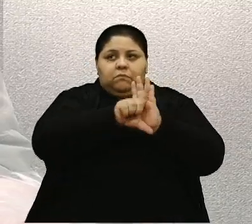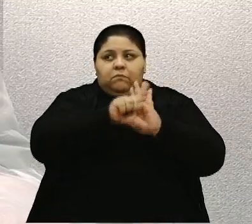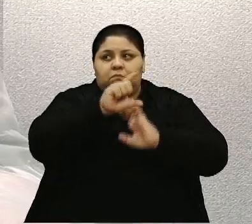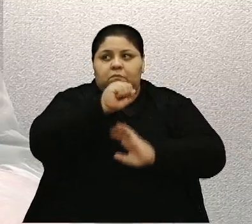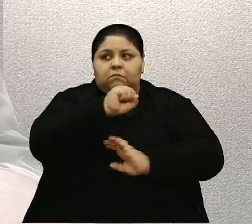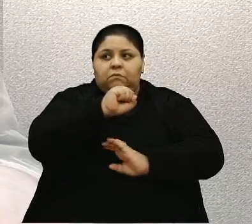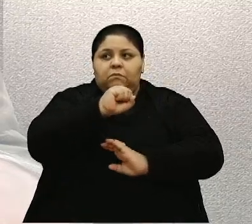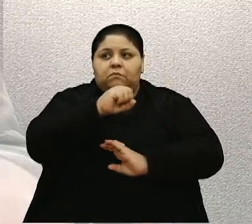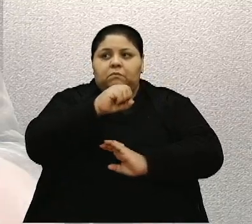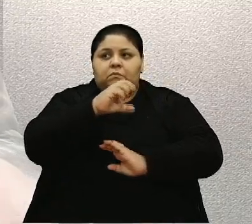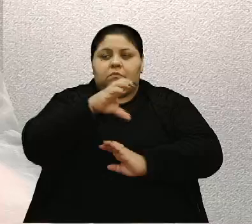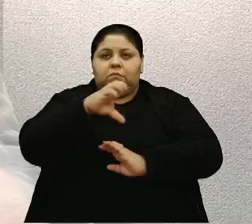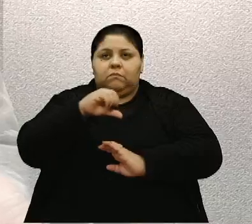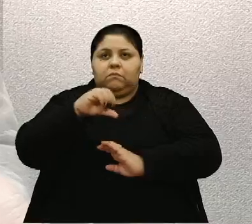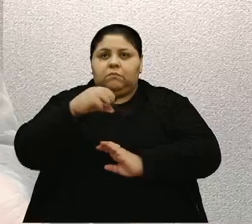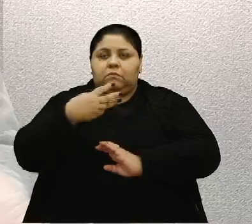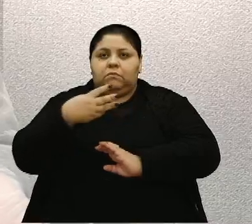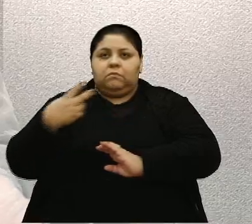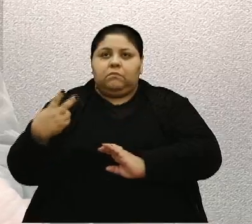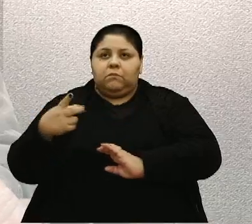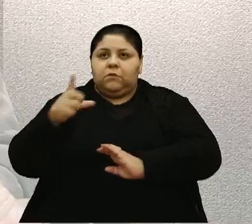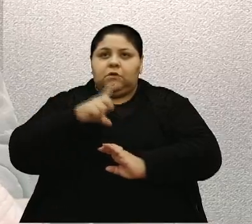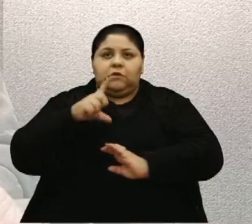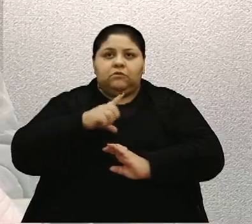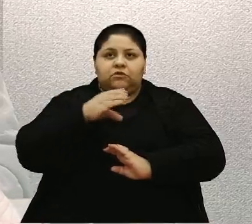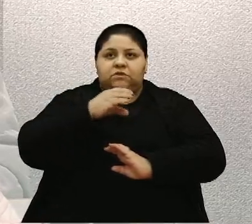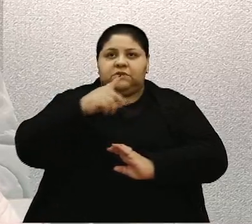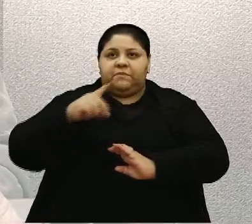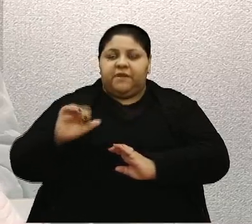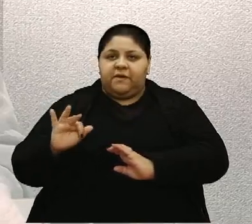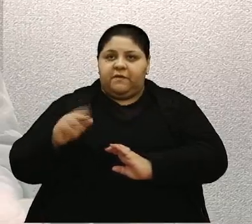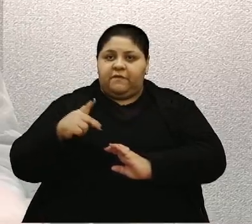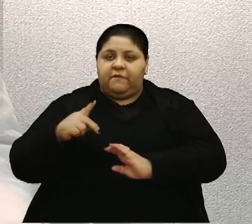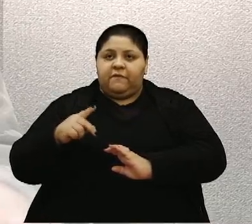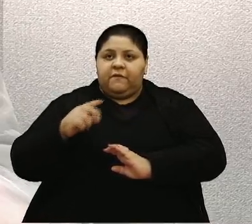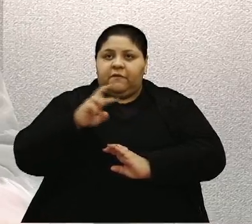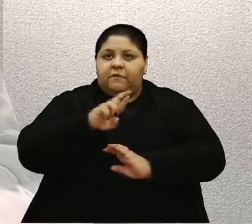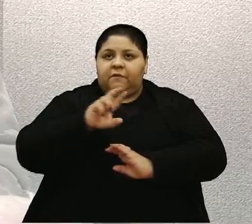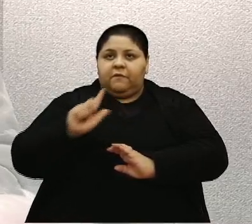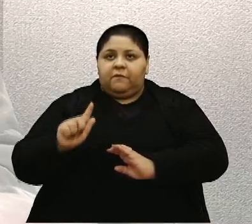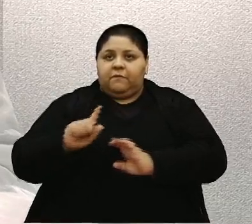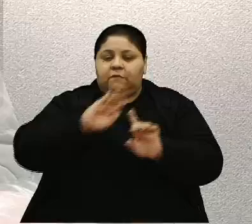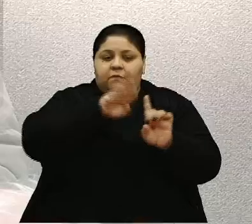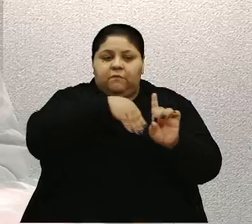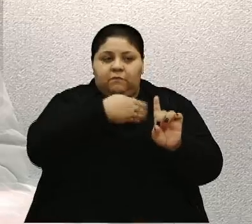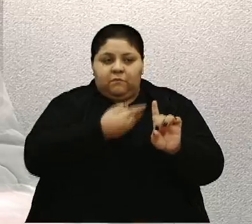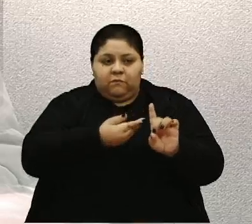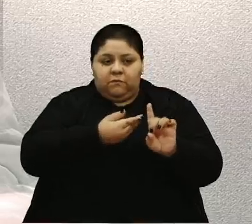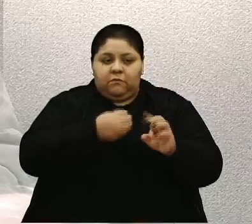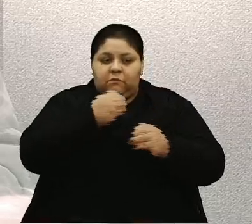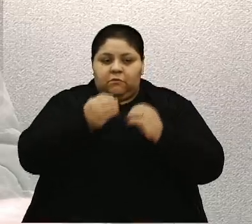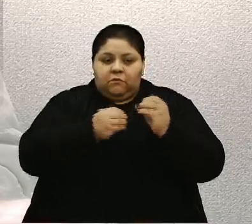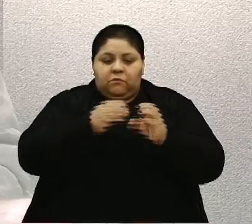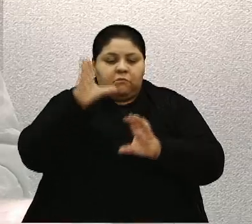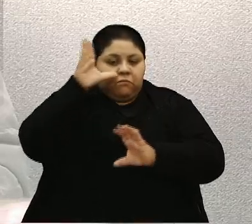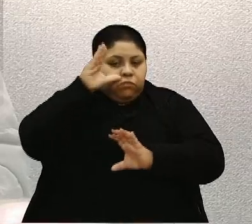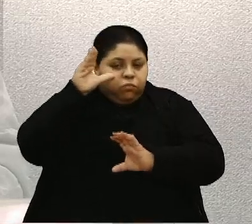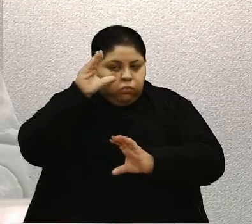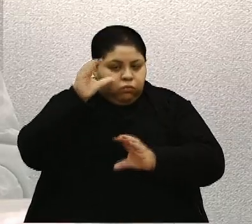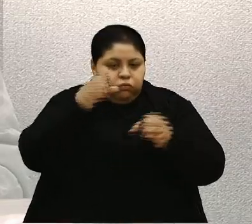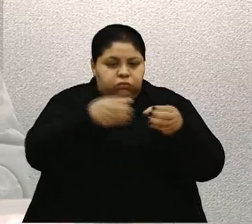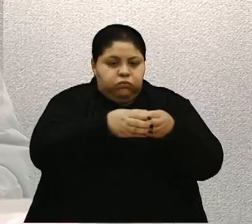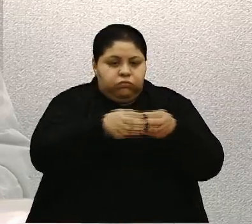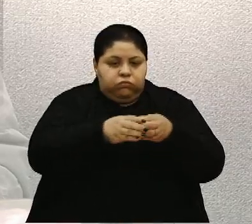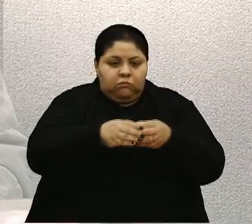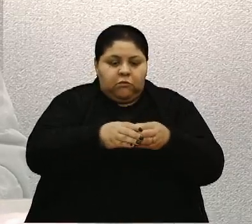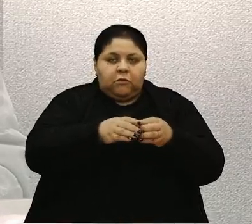devido à não existência de CPF e RG da homenageada, conforme verificado nos registros dos cartórios locais. A